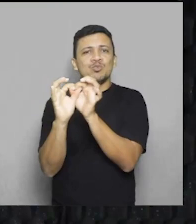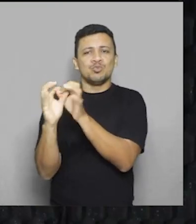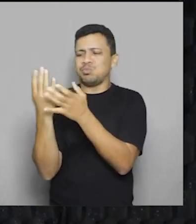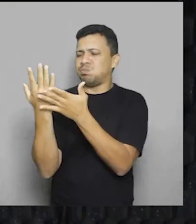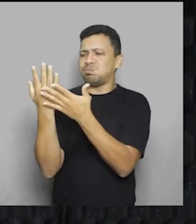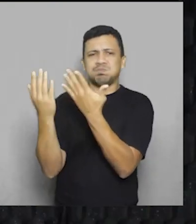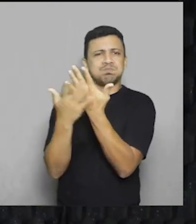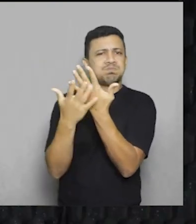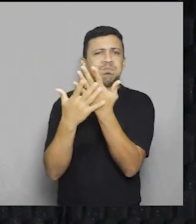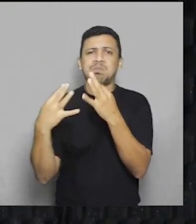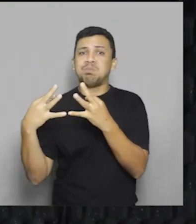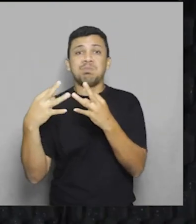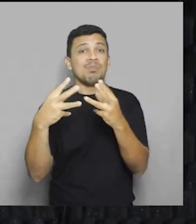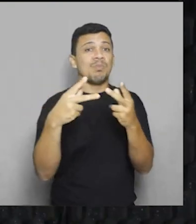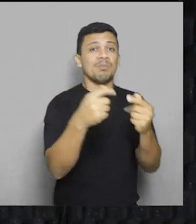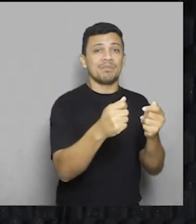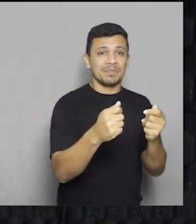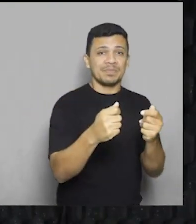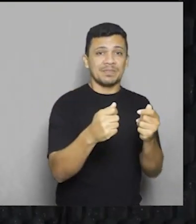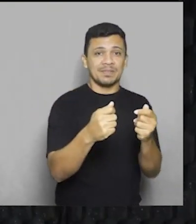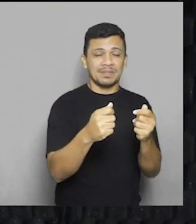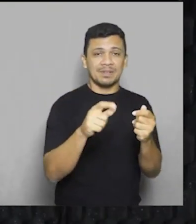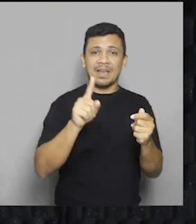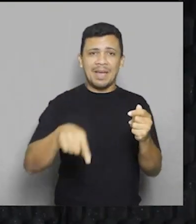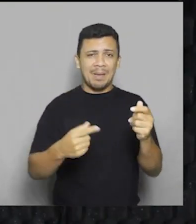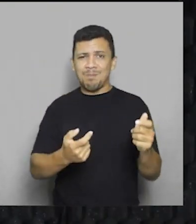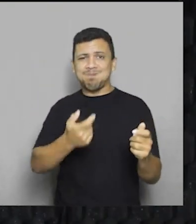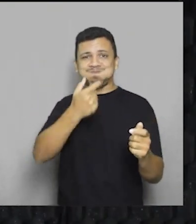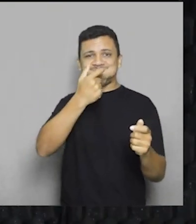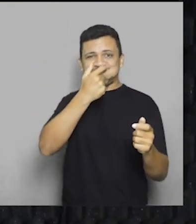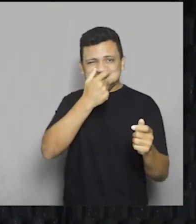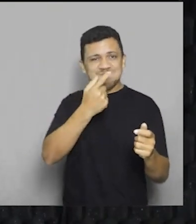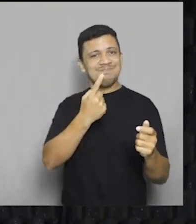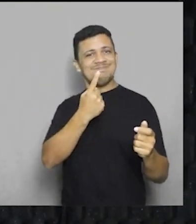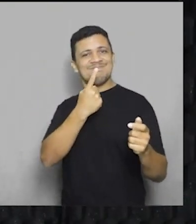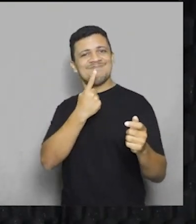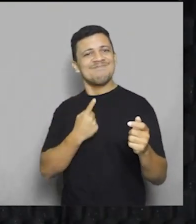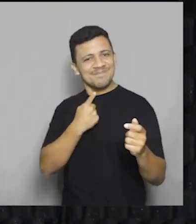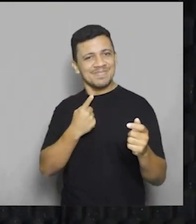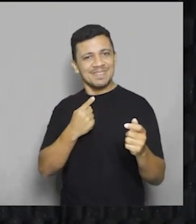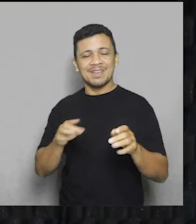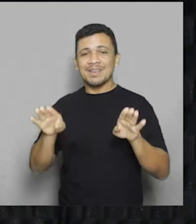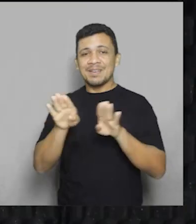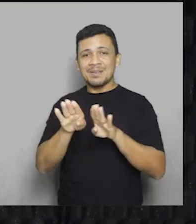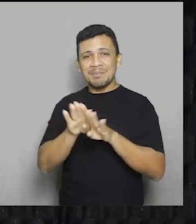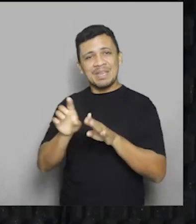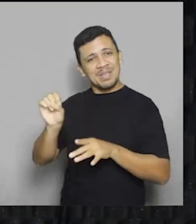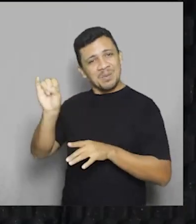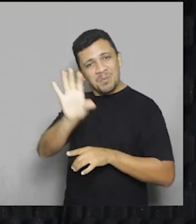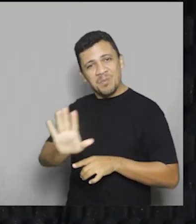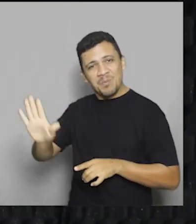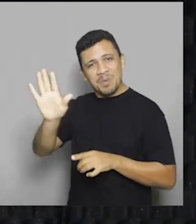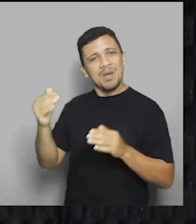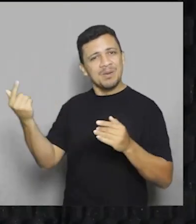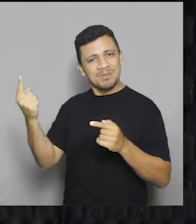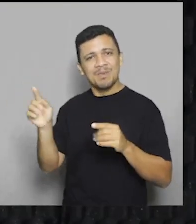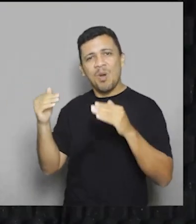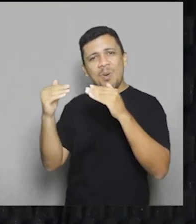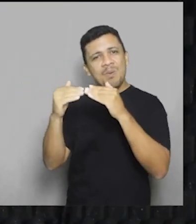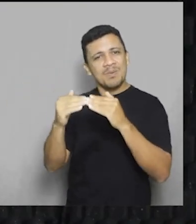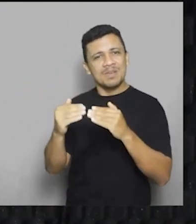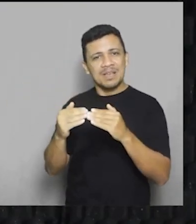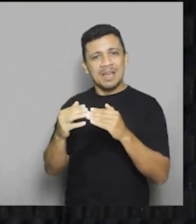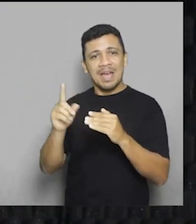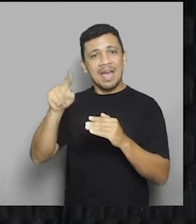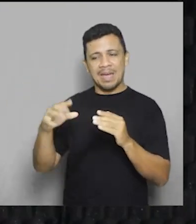é, encher com gosto, né, e ele coloca uma imagem assim, eu estou com duas mãos. Então,